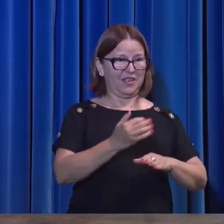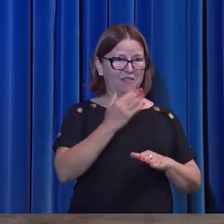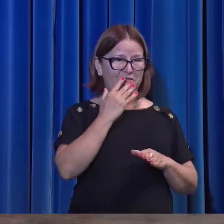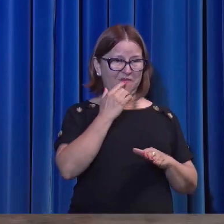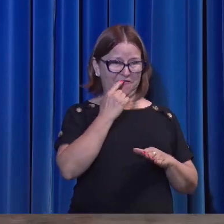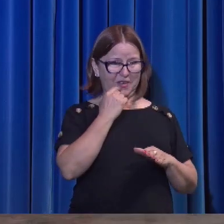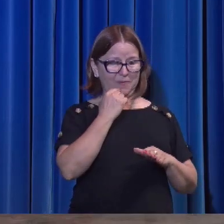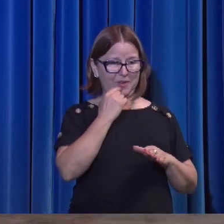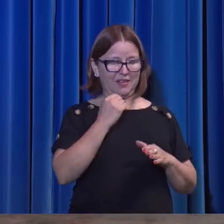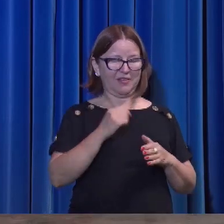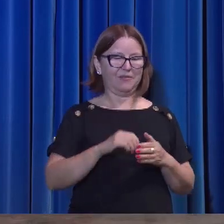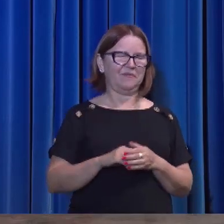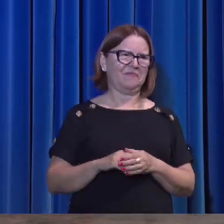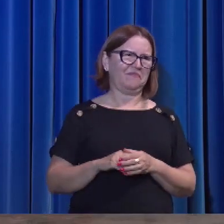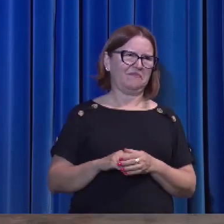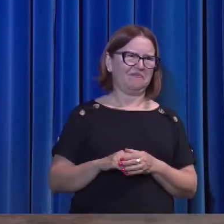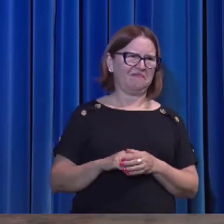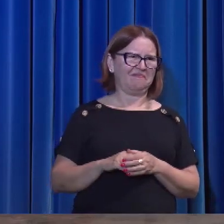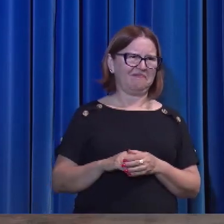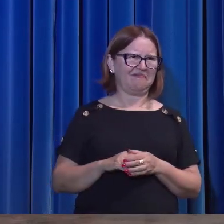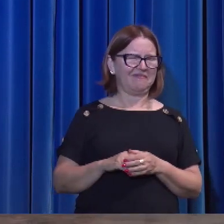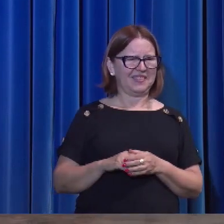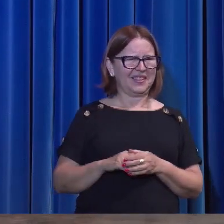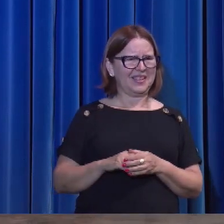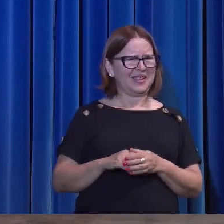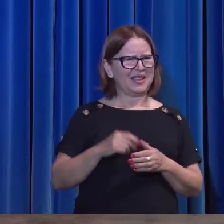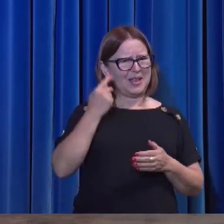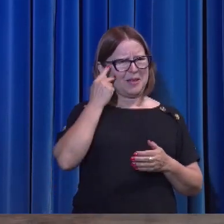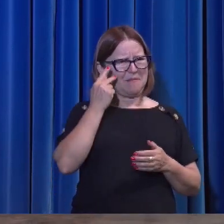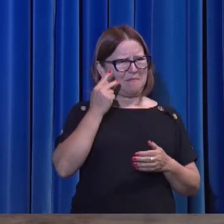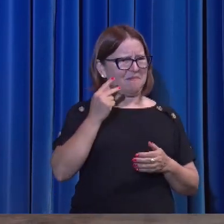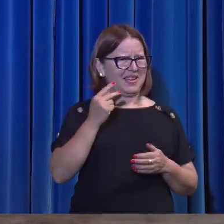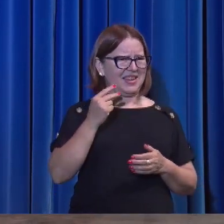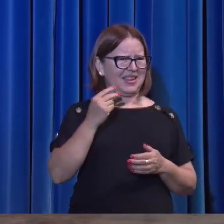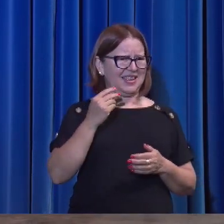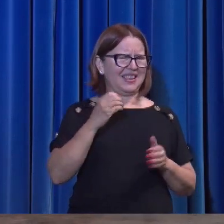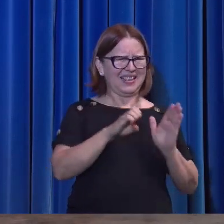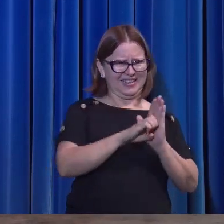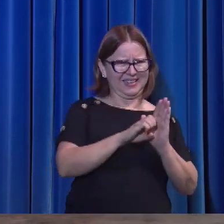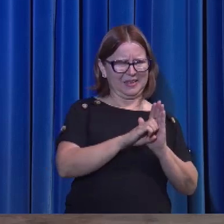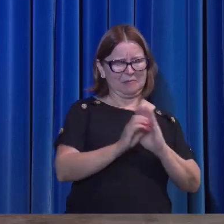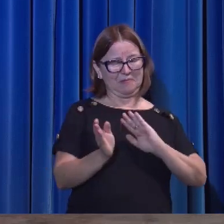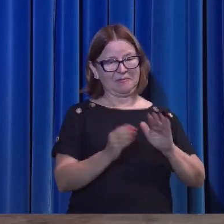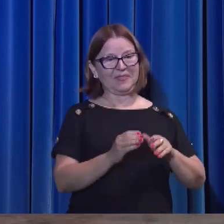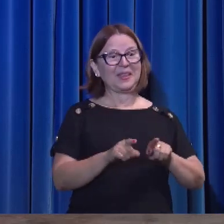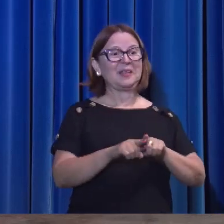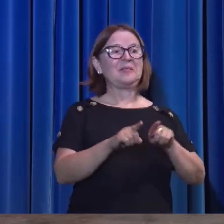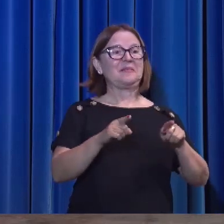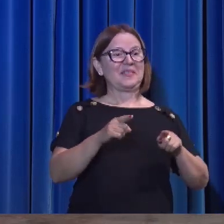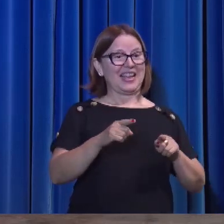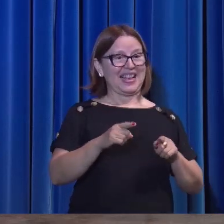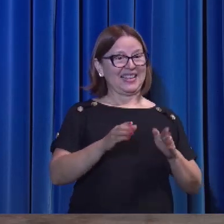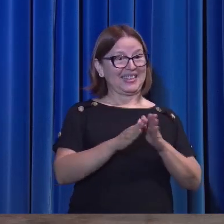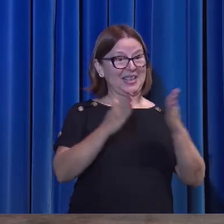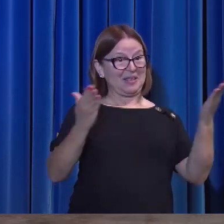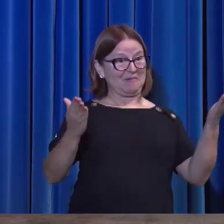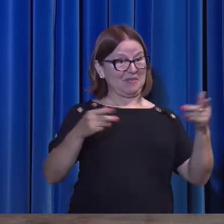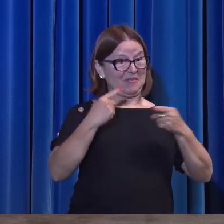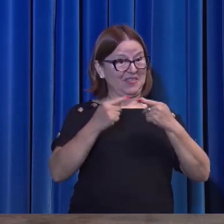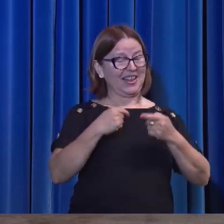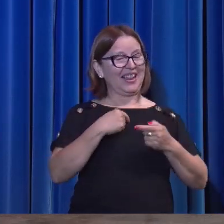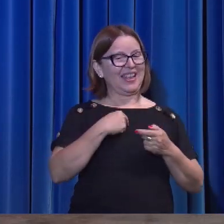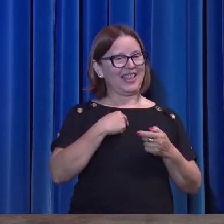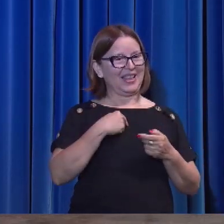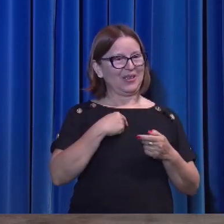É a única ilustração. Mas eu sei, pela Bíblia, de que eu estou em Cristo, e que Cristo está em mim.